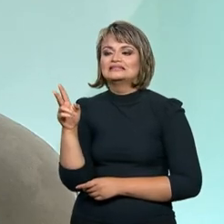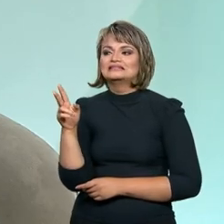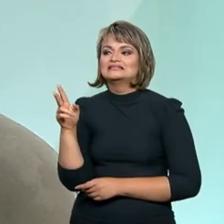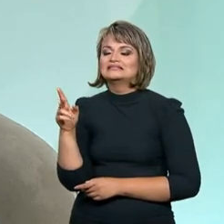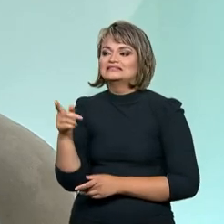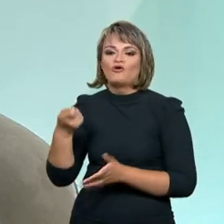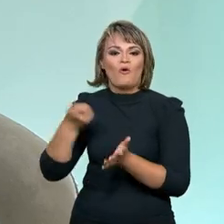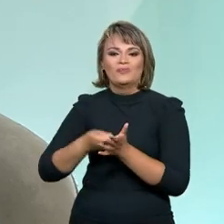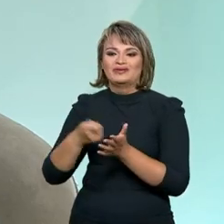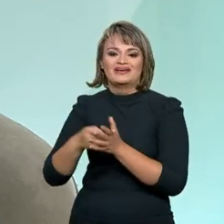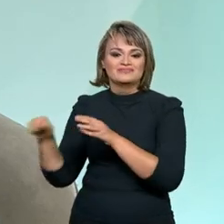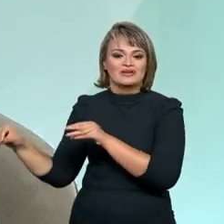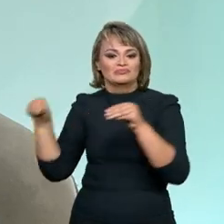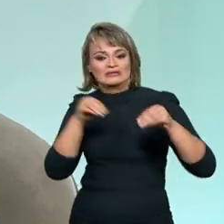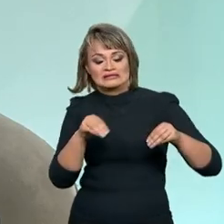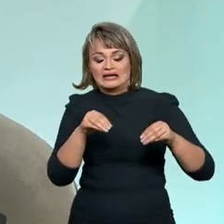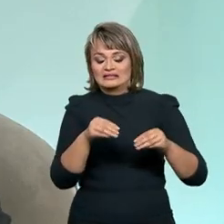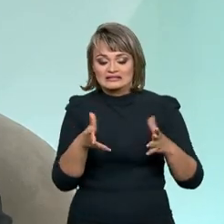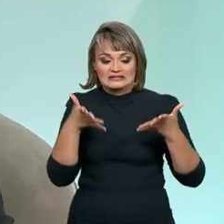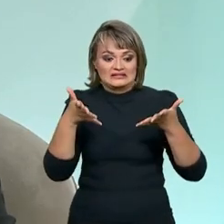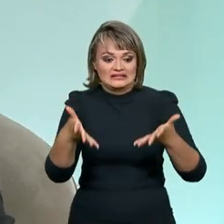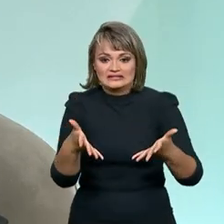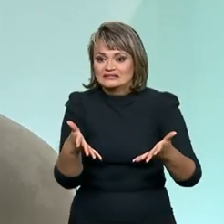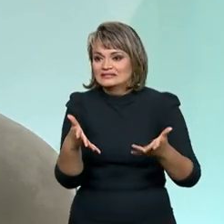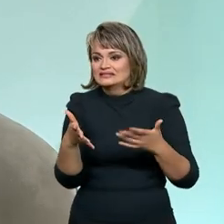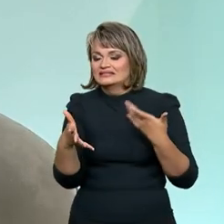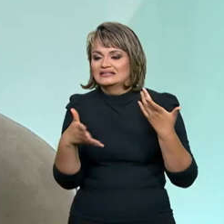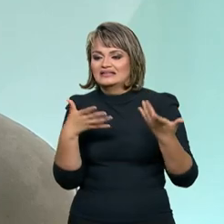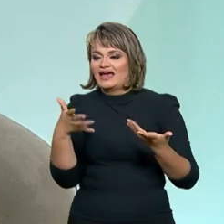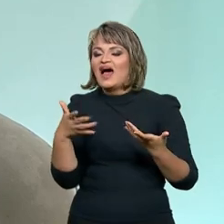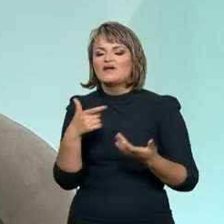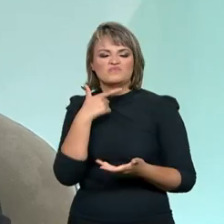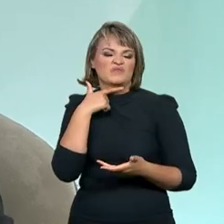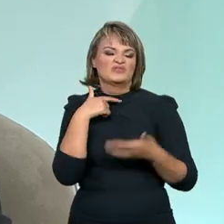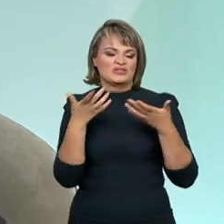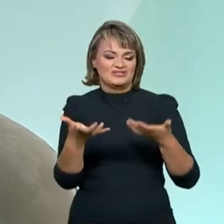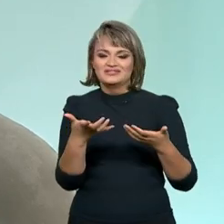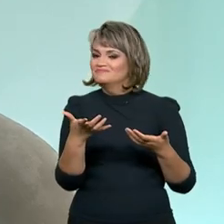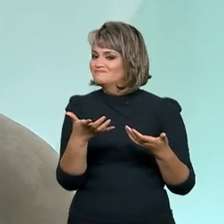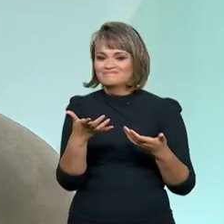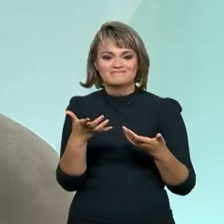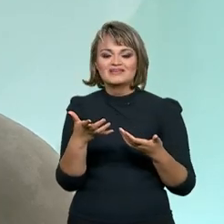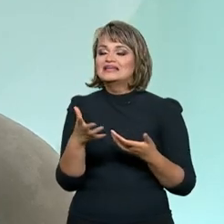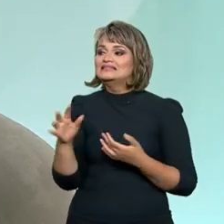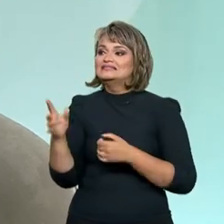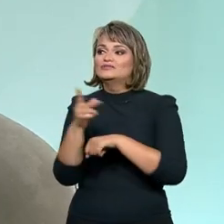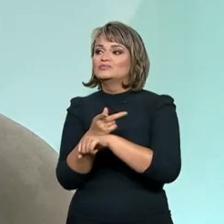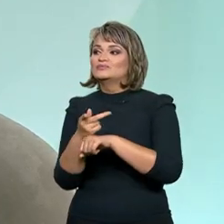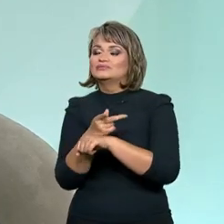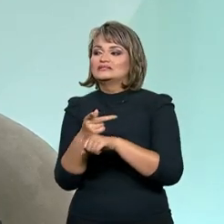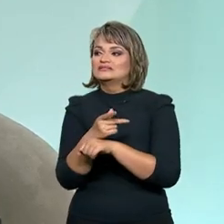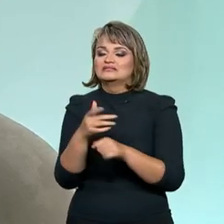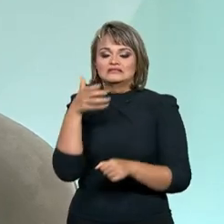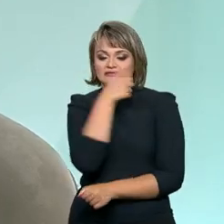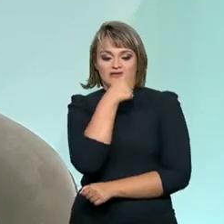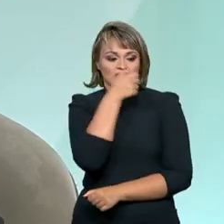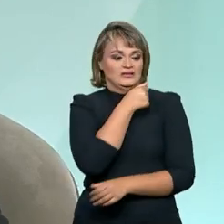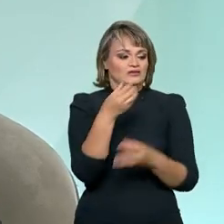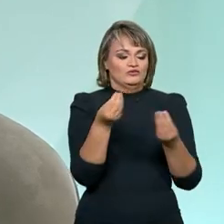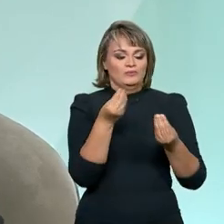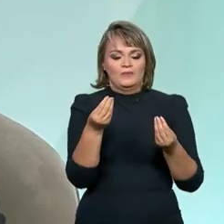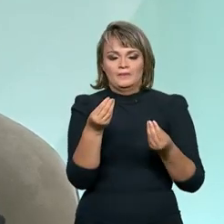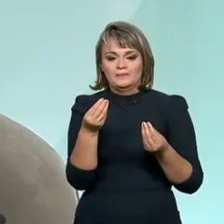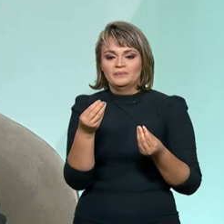imigrantes venezuelanos ao Brasil não é muitas vezes uma opção, são pessoas que buscam o Brasil como refúgio, uma condição